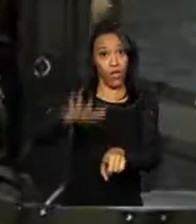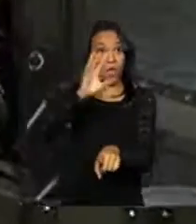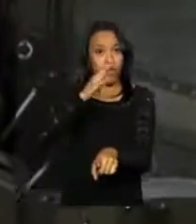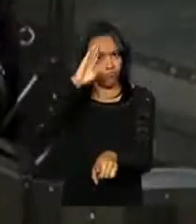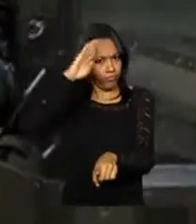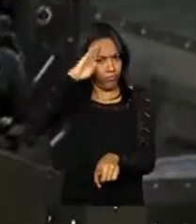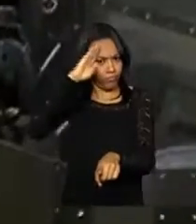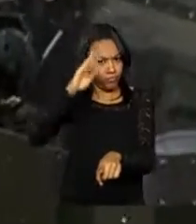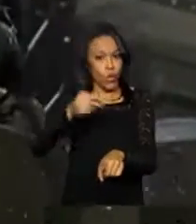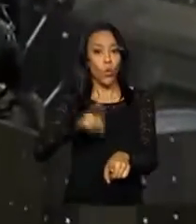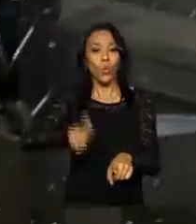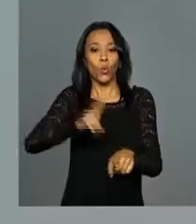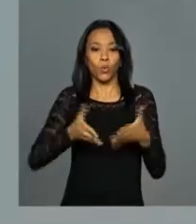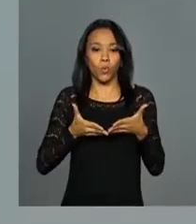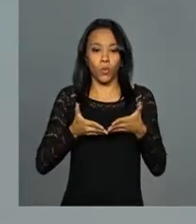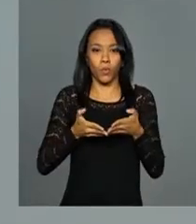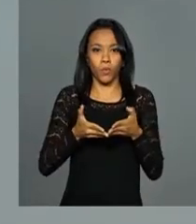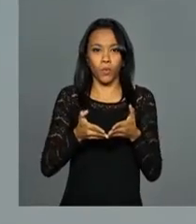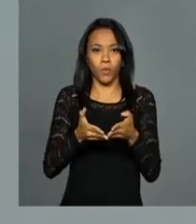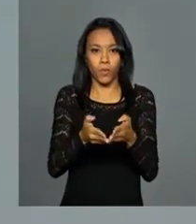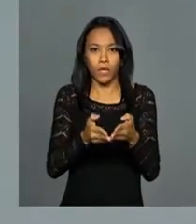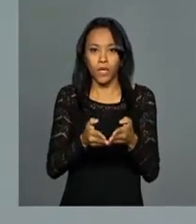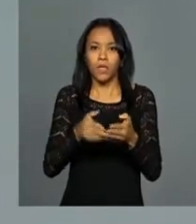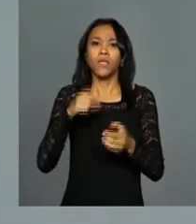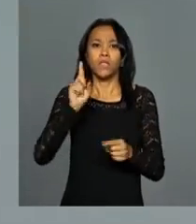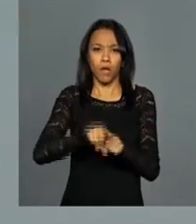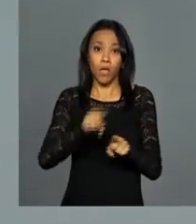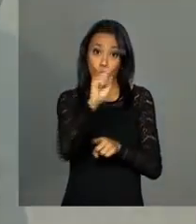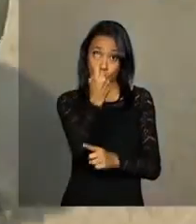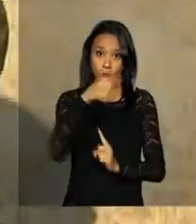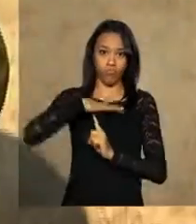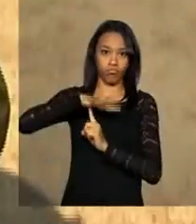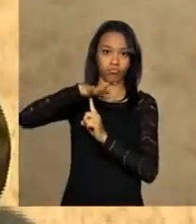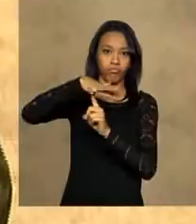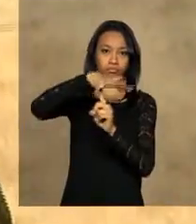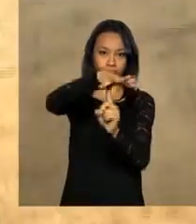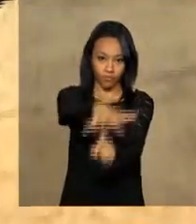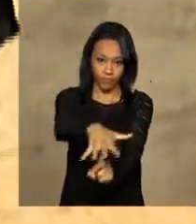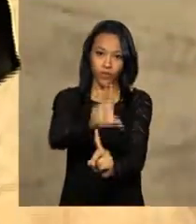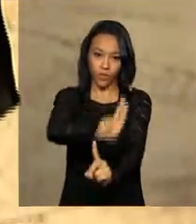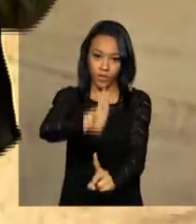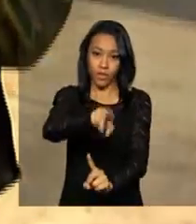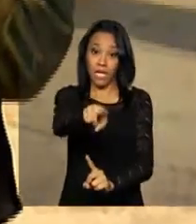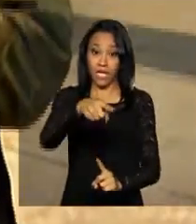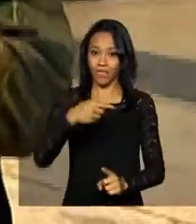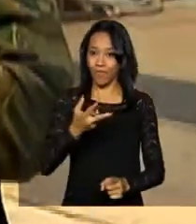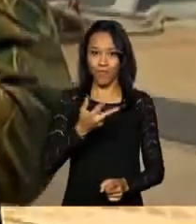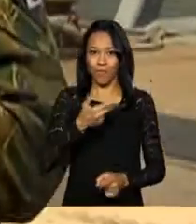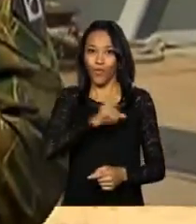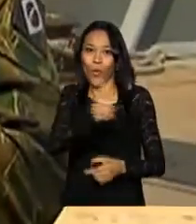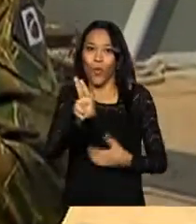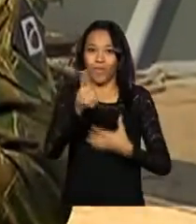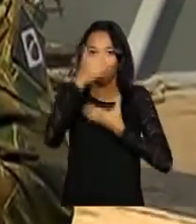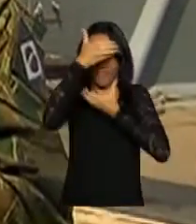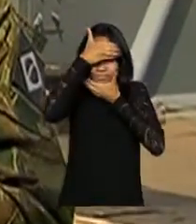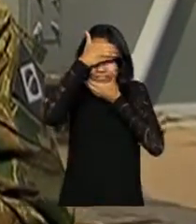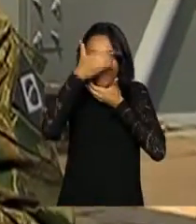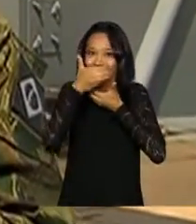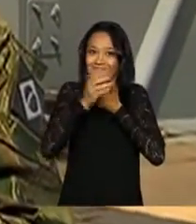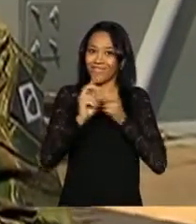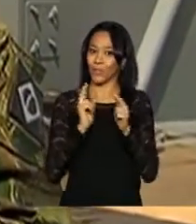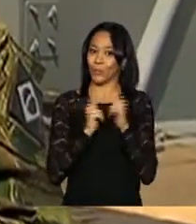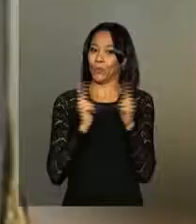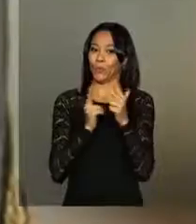rápidas para fazer abordagem e uma aeronave da Marinha. Este militar que não pode se identificar por questões de